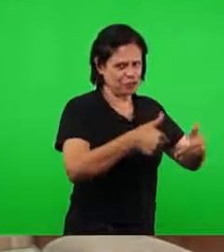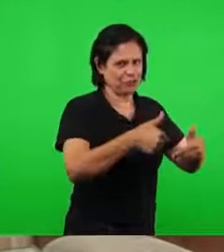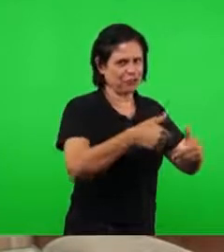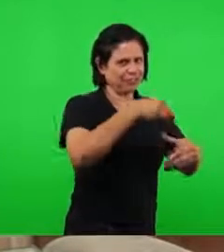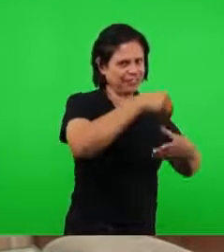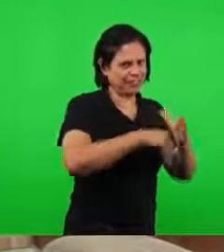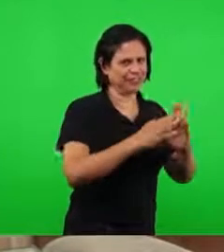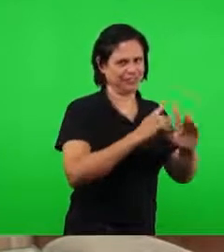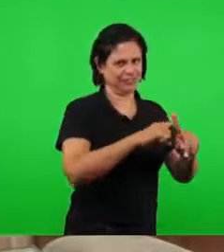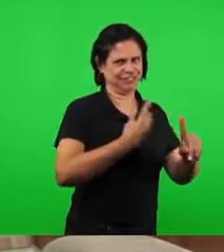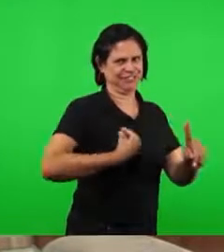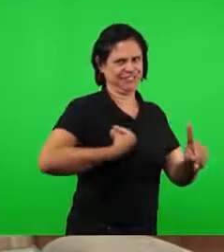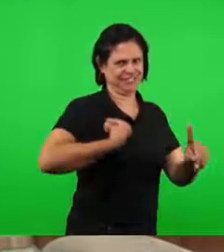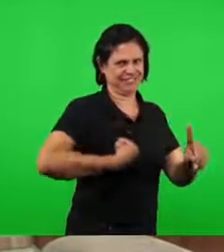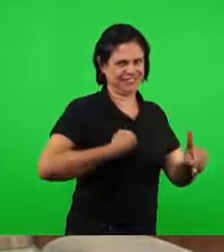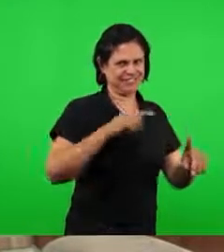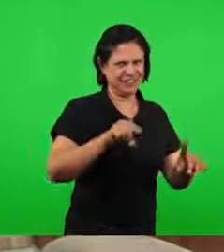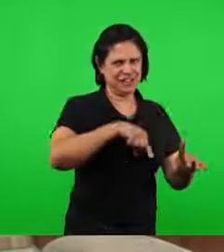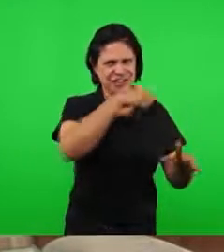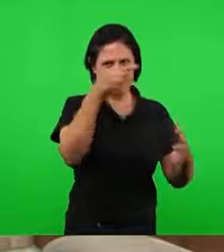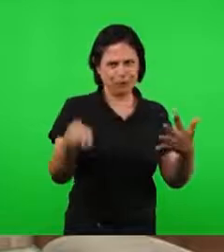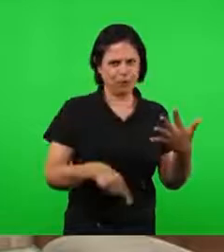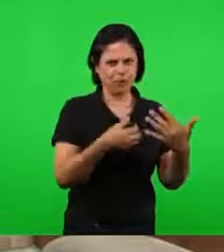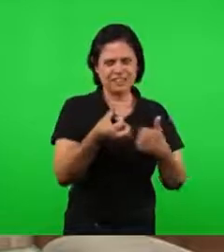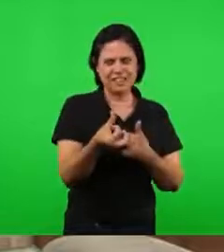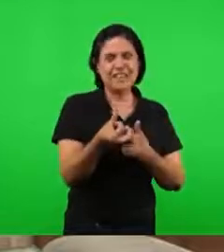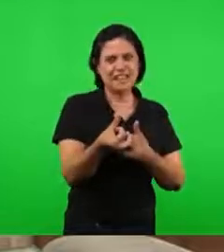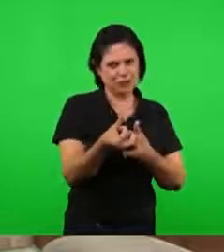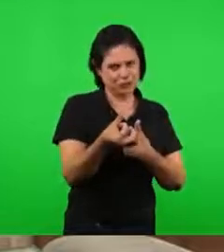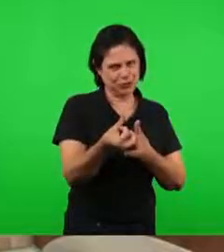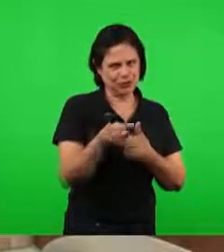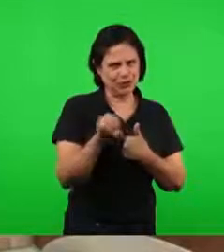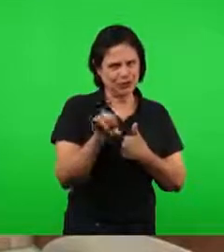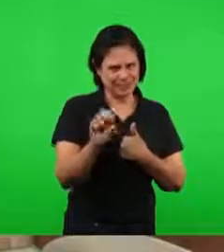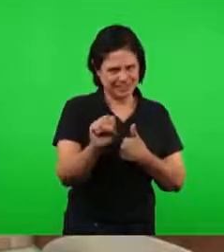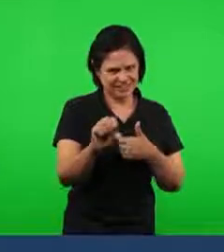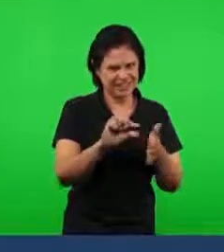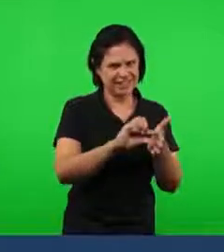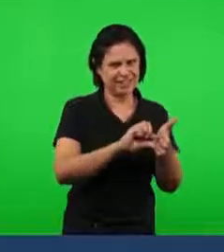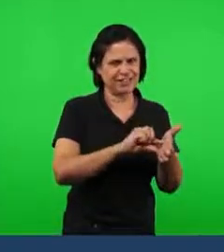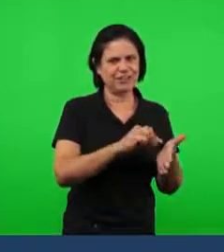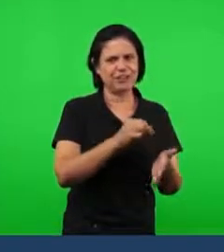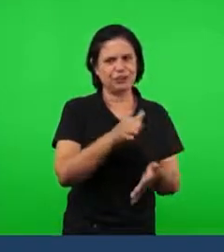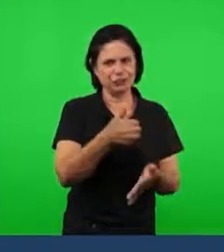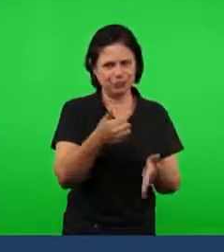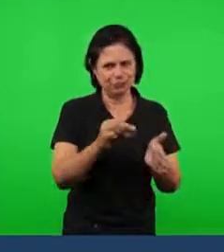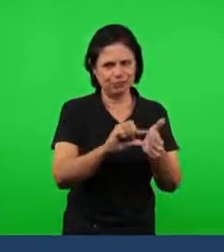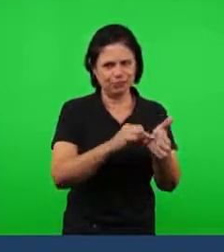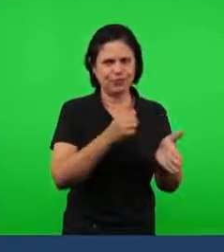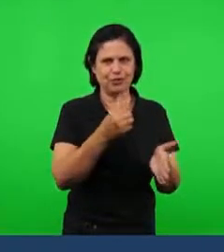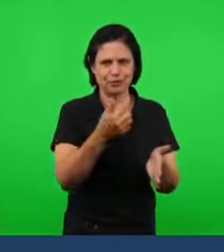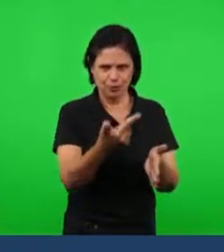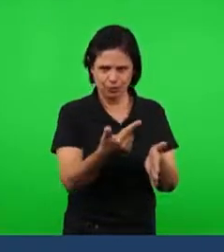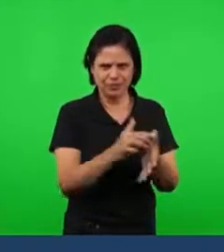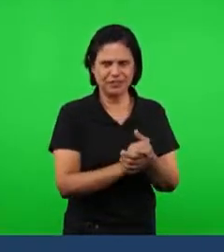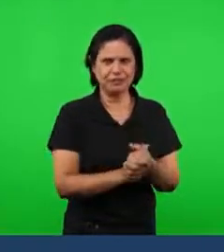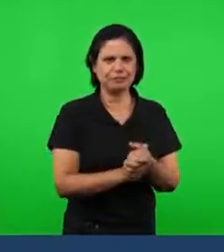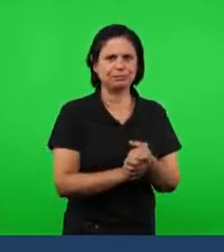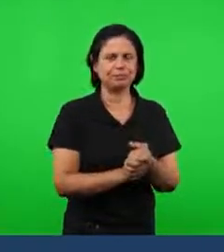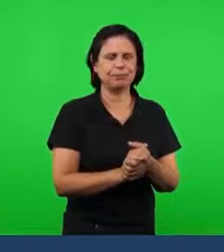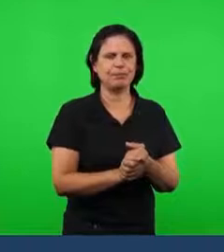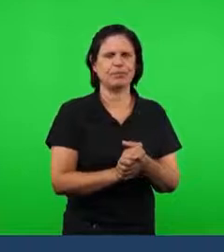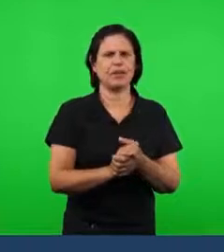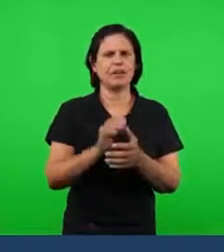igreja. Depois, em sexto lugar, sequencialmente, Isaías 11, verso 2, o Espírito de Conhecimento ou